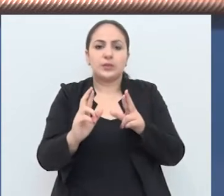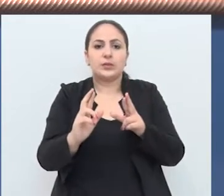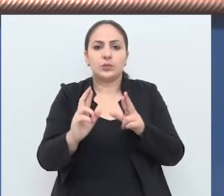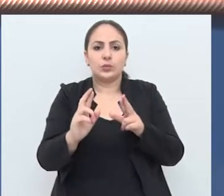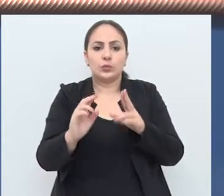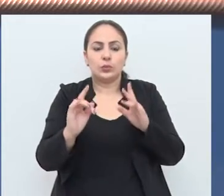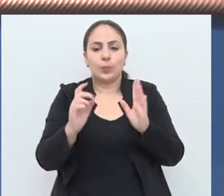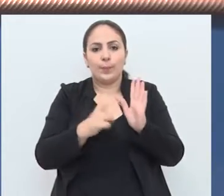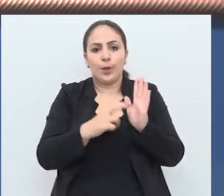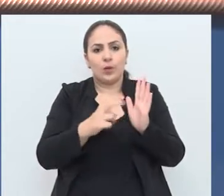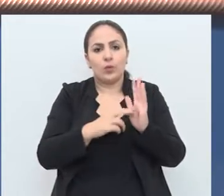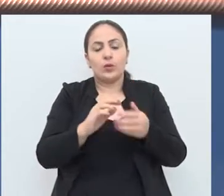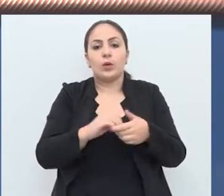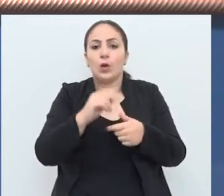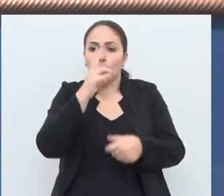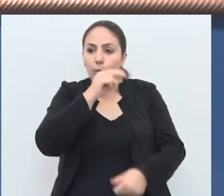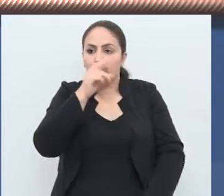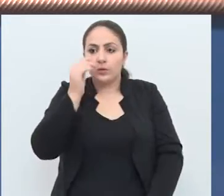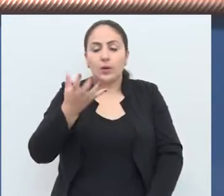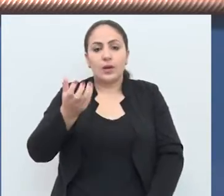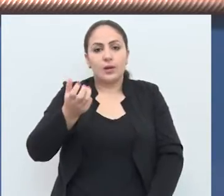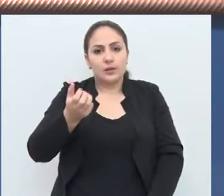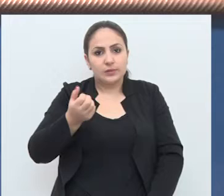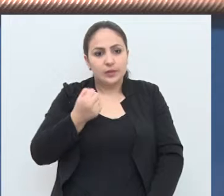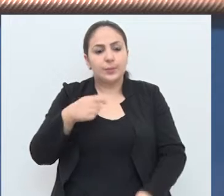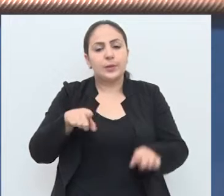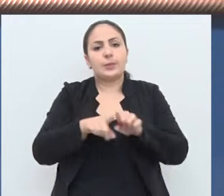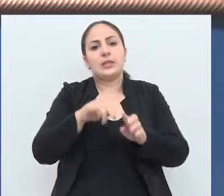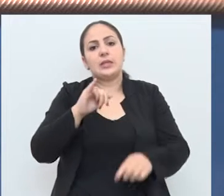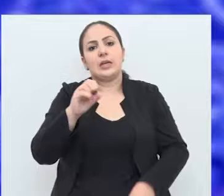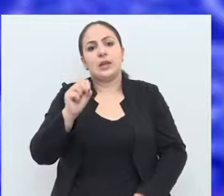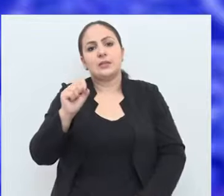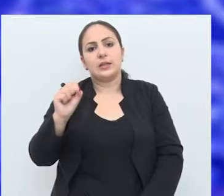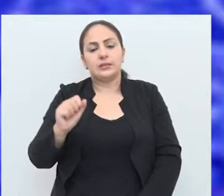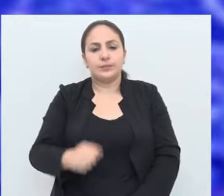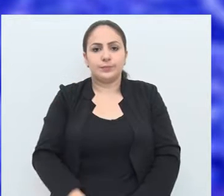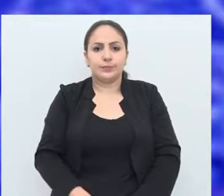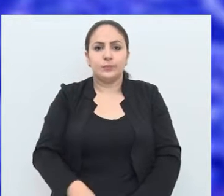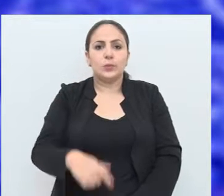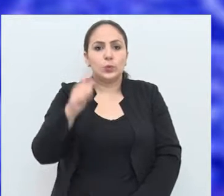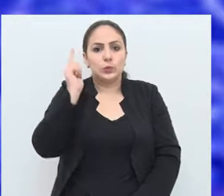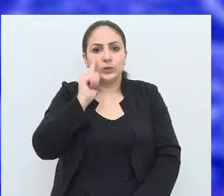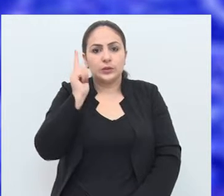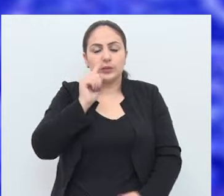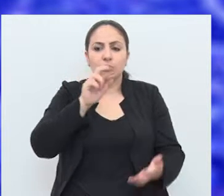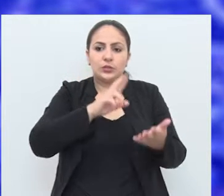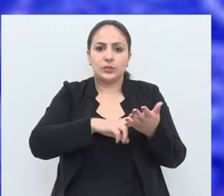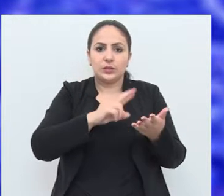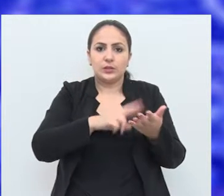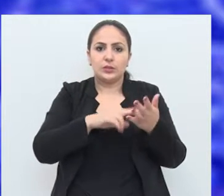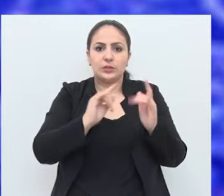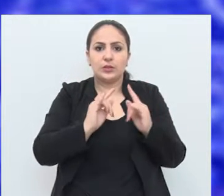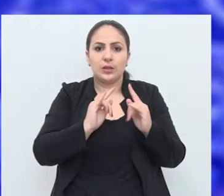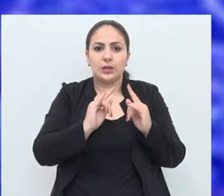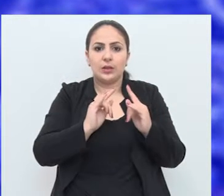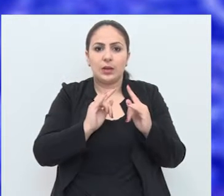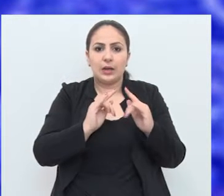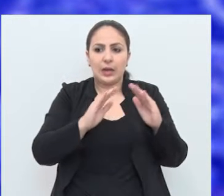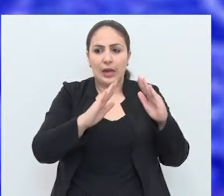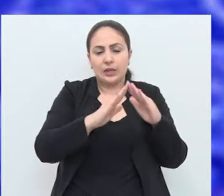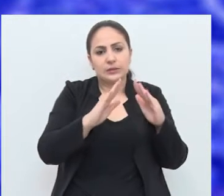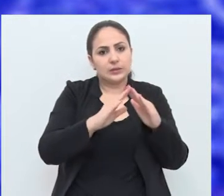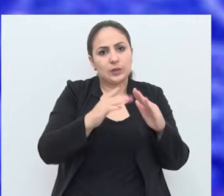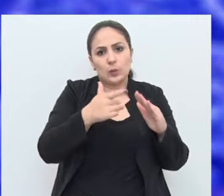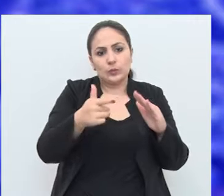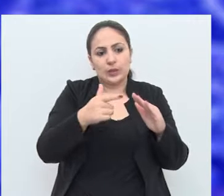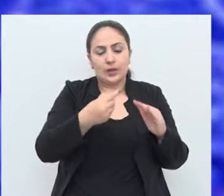o banco. E o município acaba fazendo uma arrecadação também com o ISS. Poderão ser regularizadas as edificações que